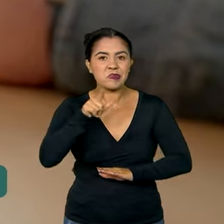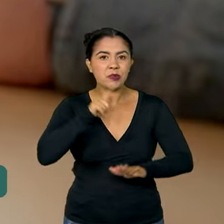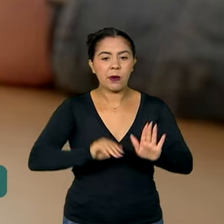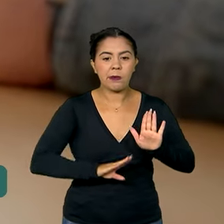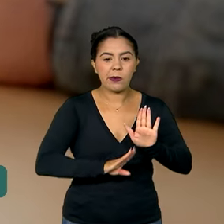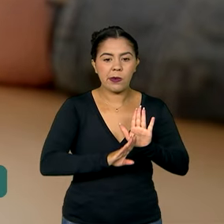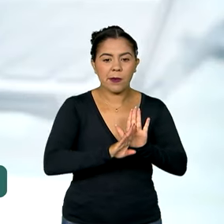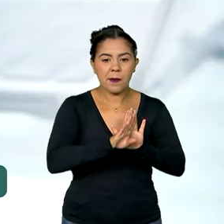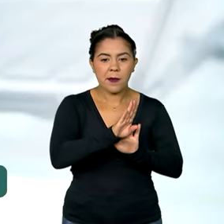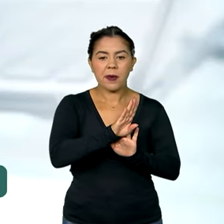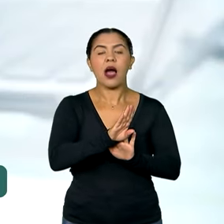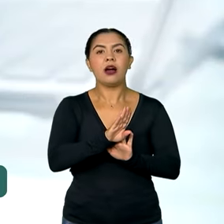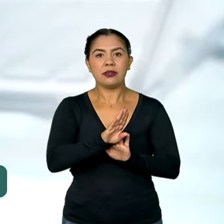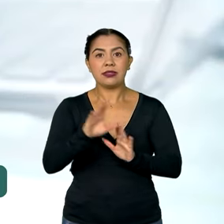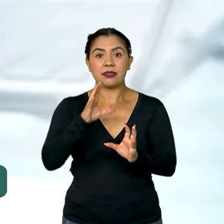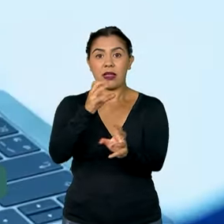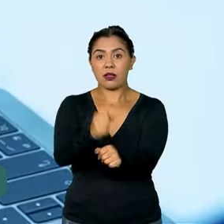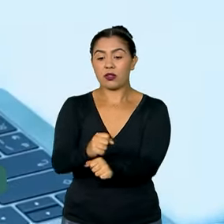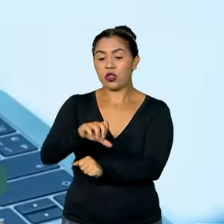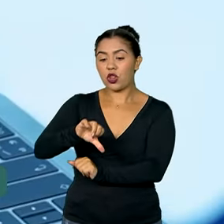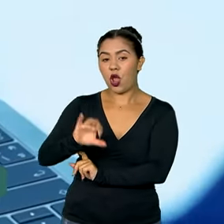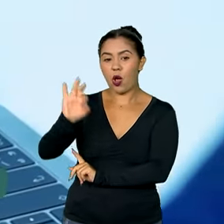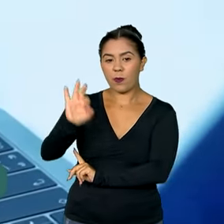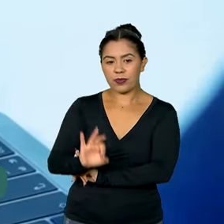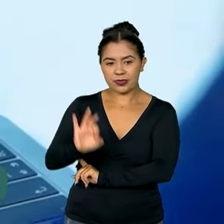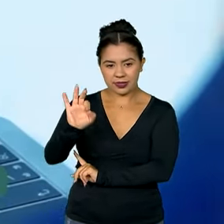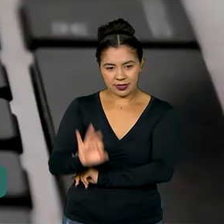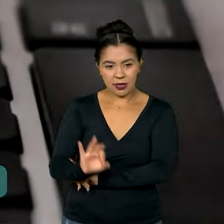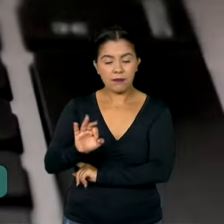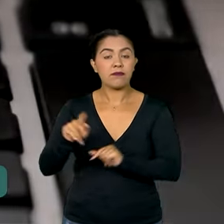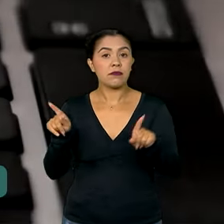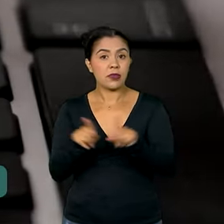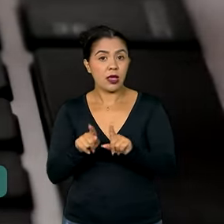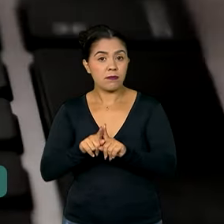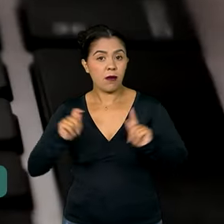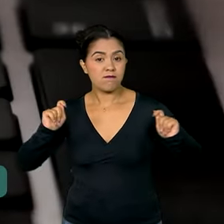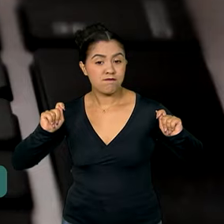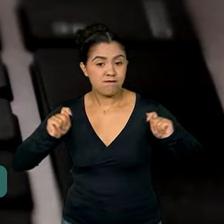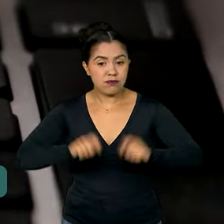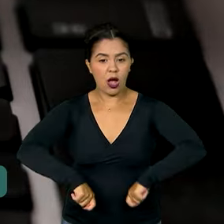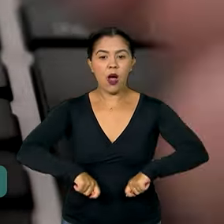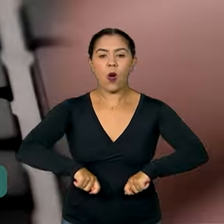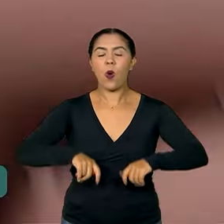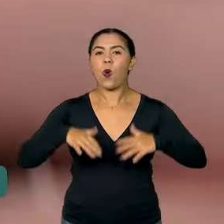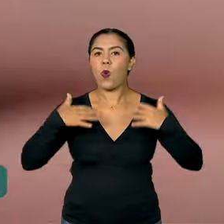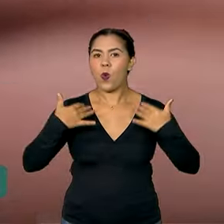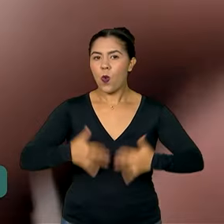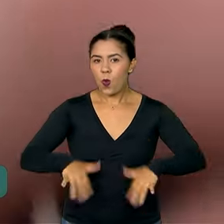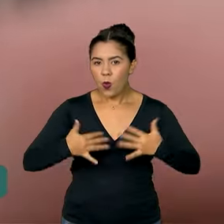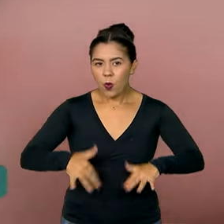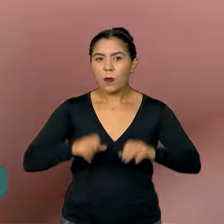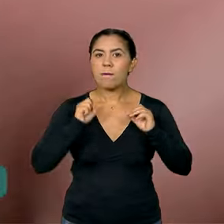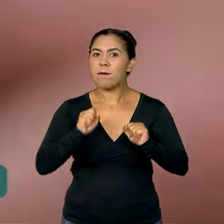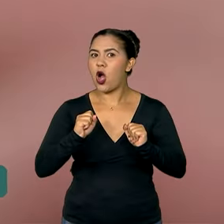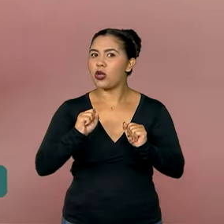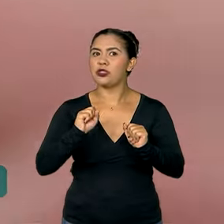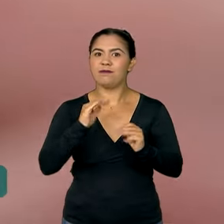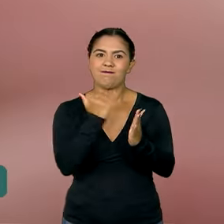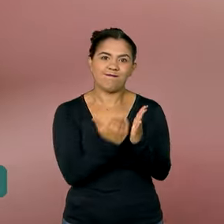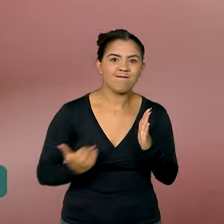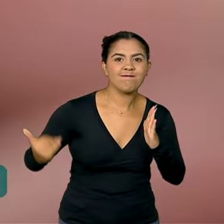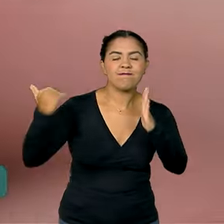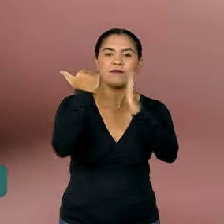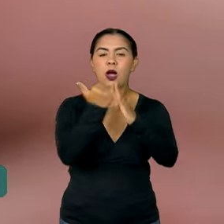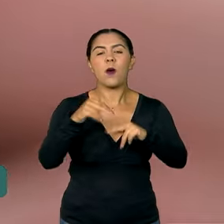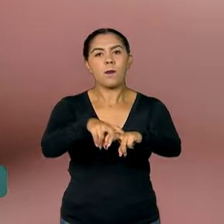representa atualmente 9%. Potencial que pode ser ainda maior. Para isso, é preciso que